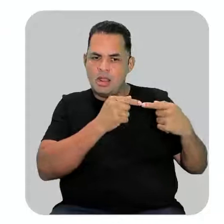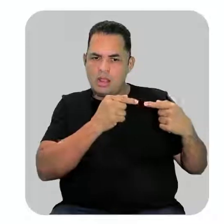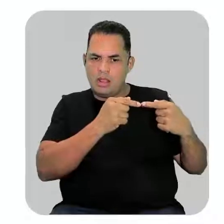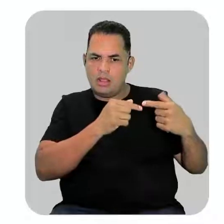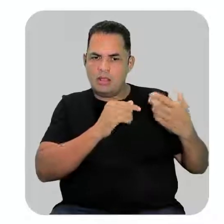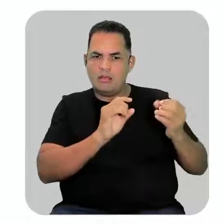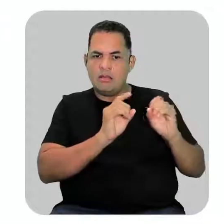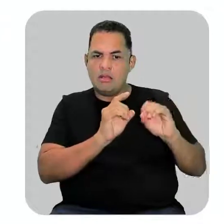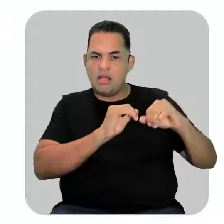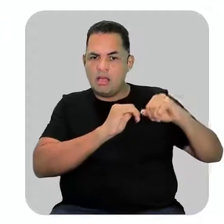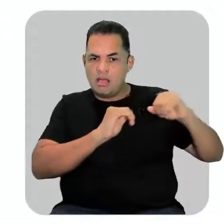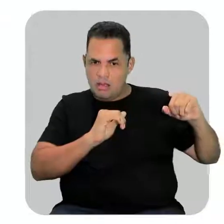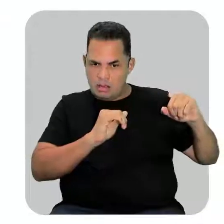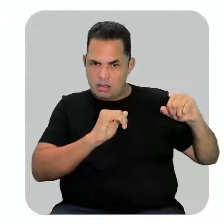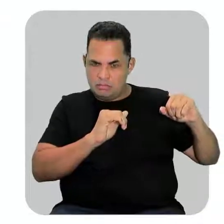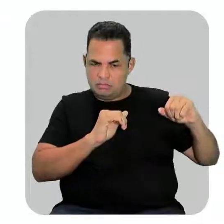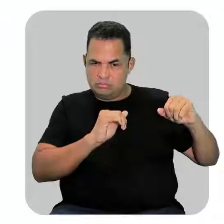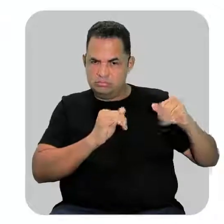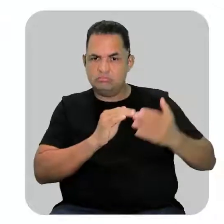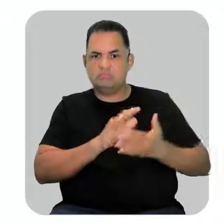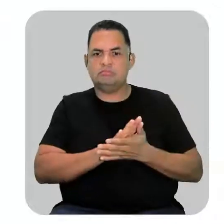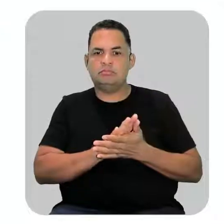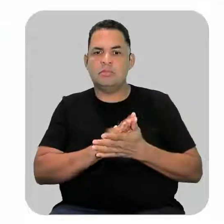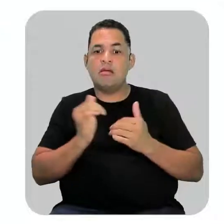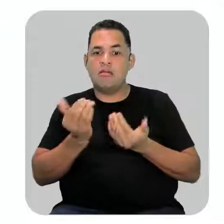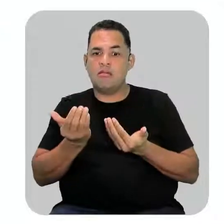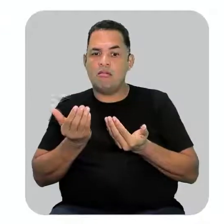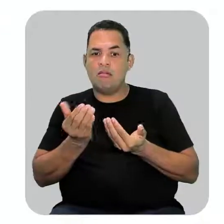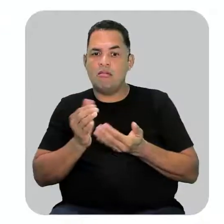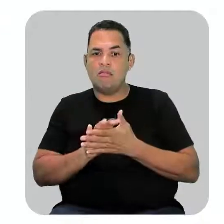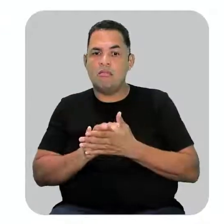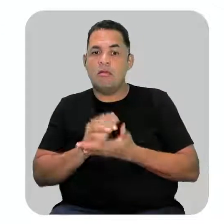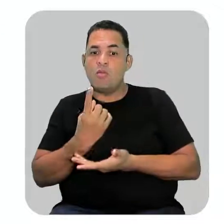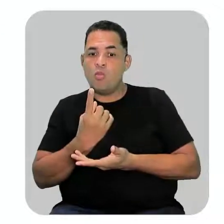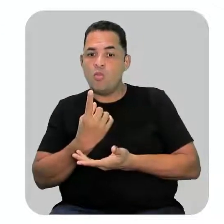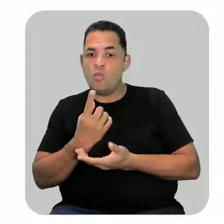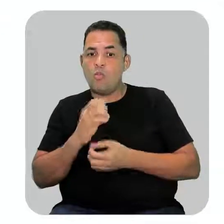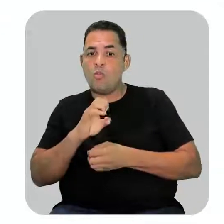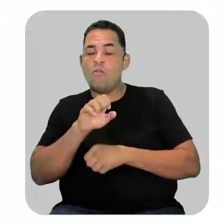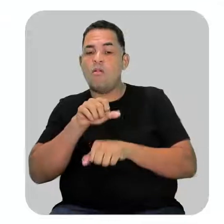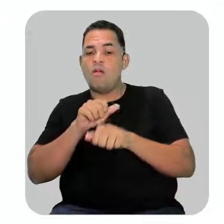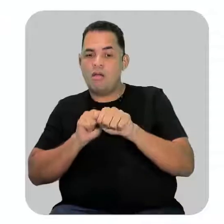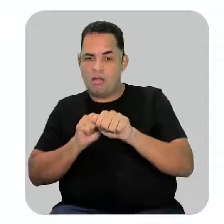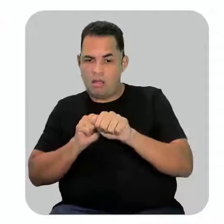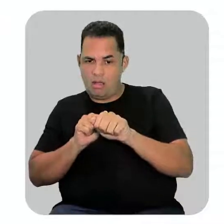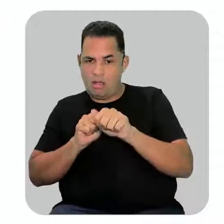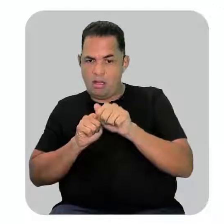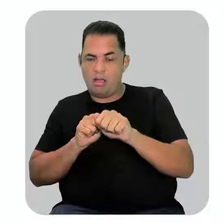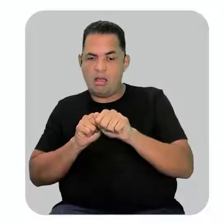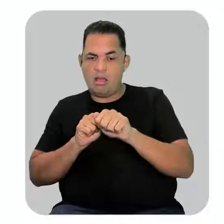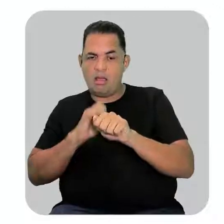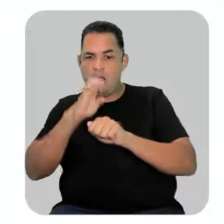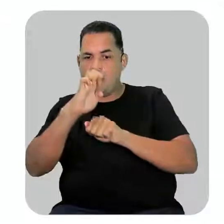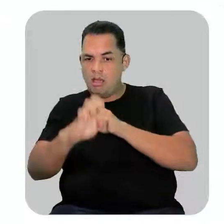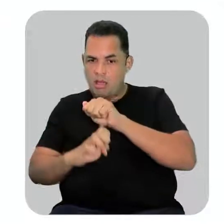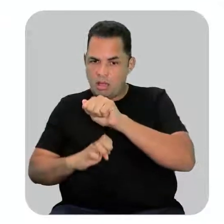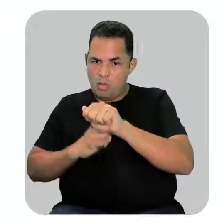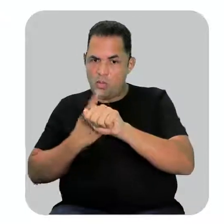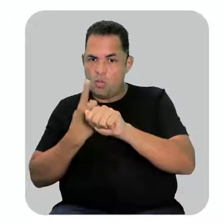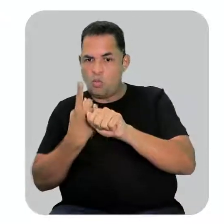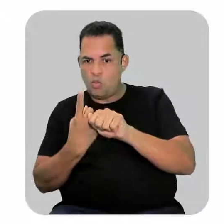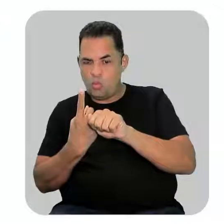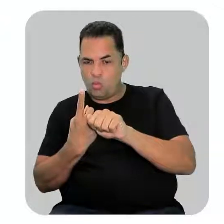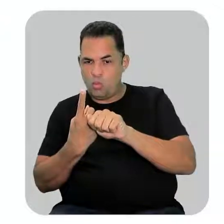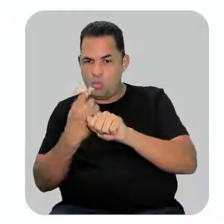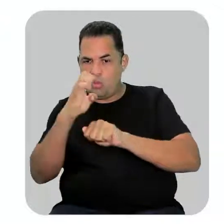cada um dos seus elementos fica com um elétron livre. E esse elétron livre aqui,